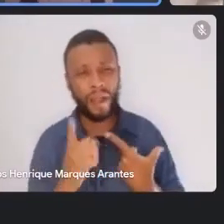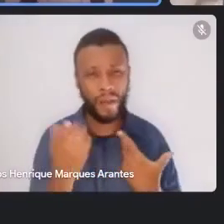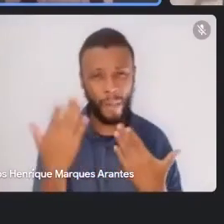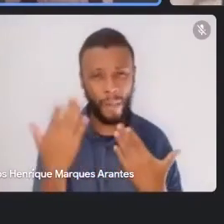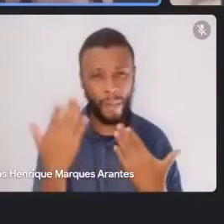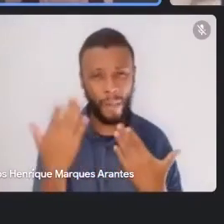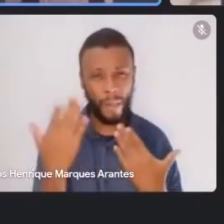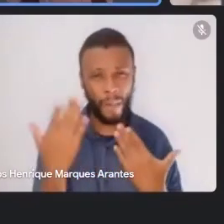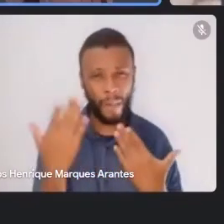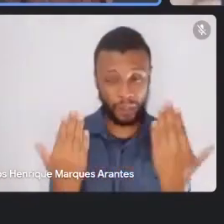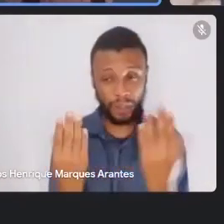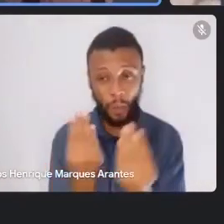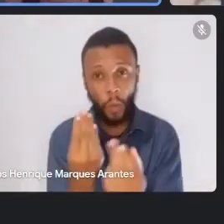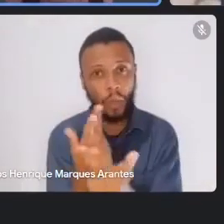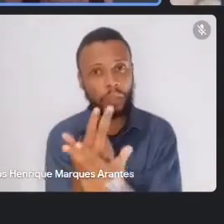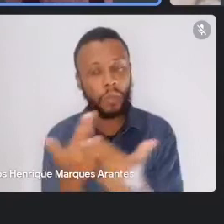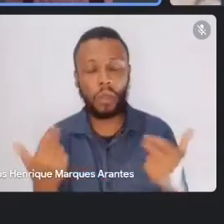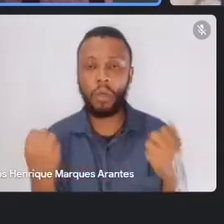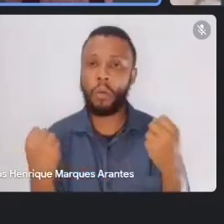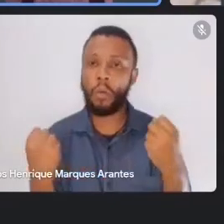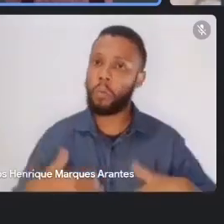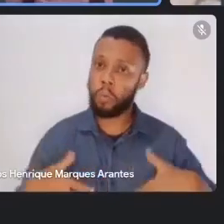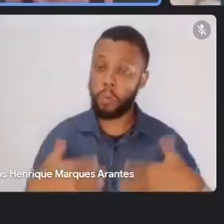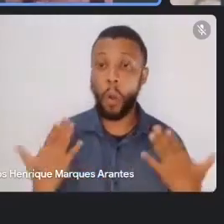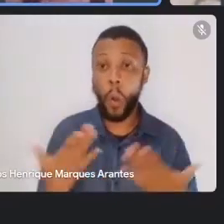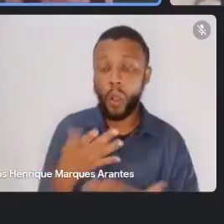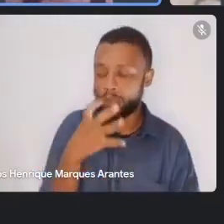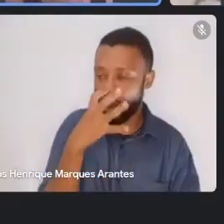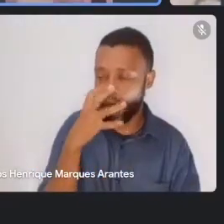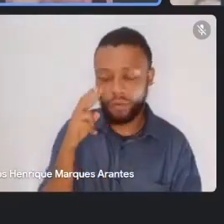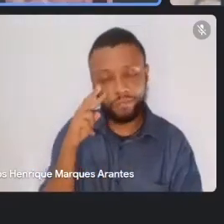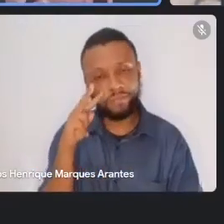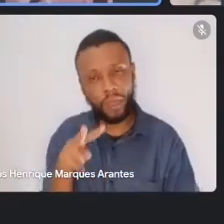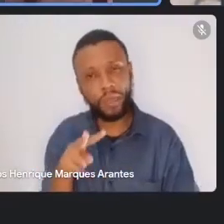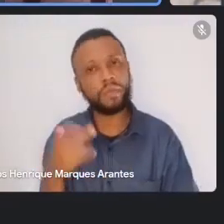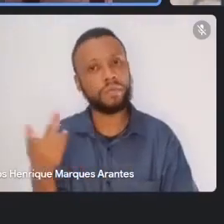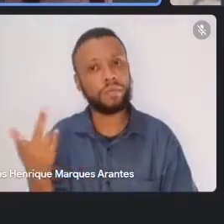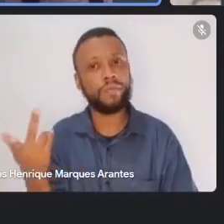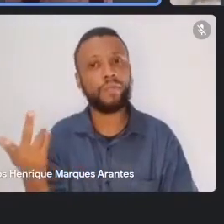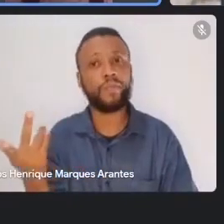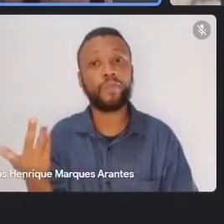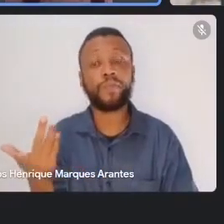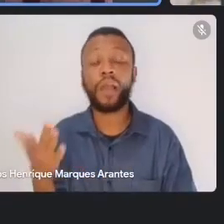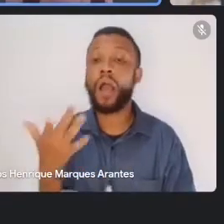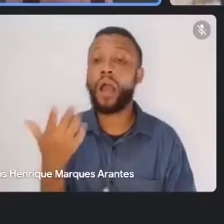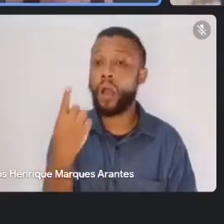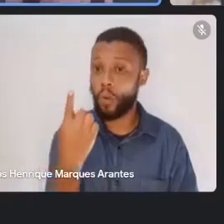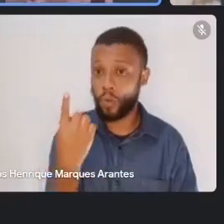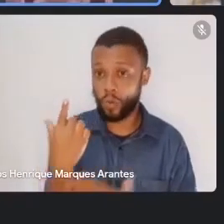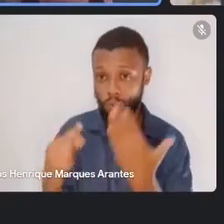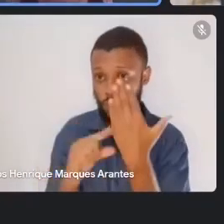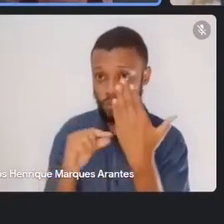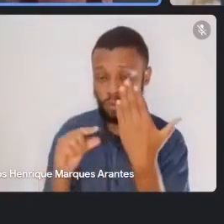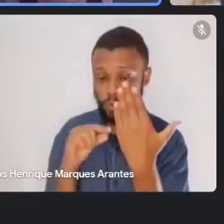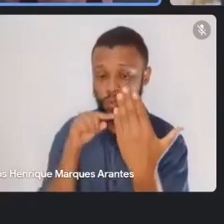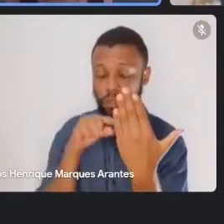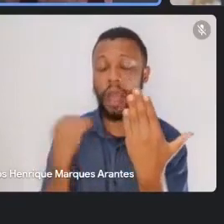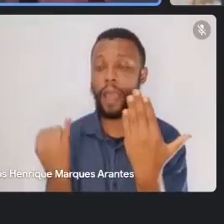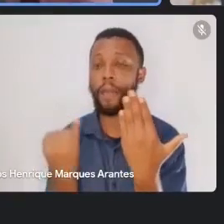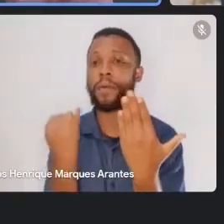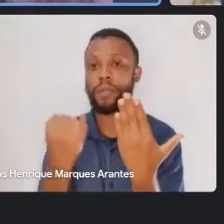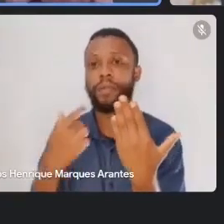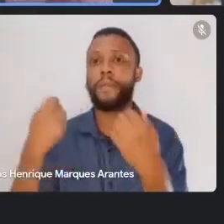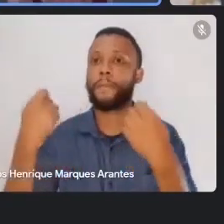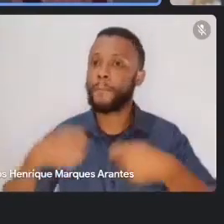que ele é um monte de coisa, hoje eu vejo assim, né, é um dos autores que precisa passar mais e mais